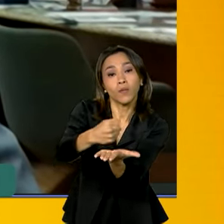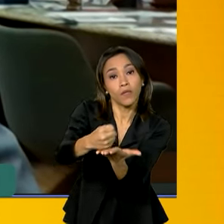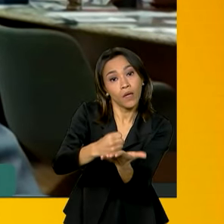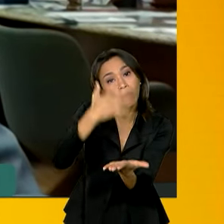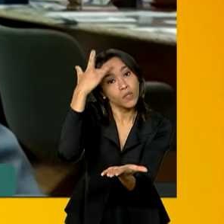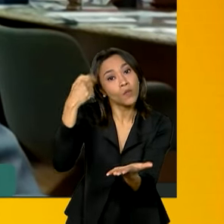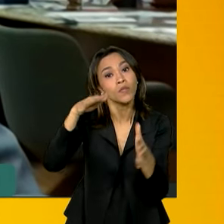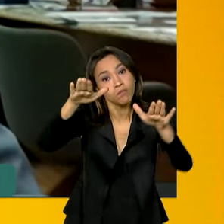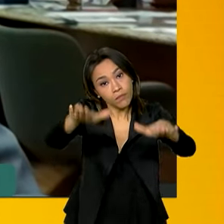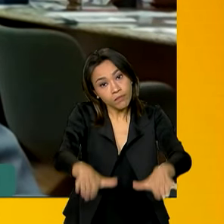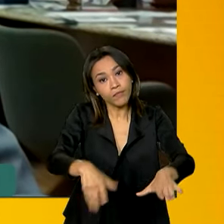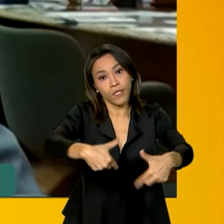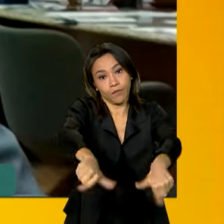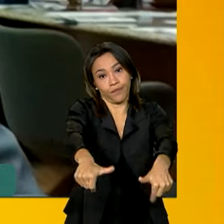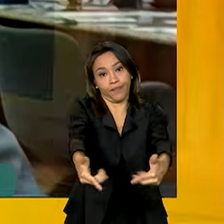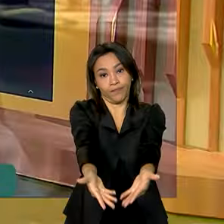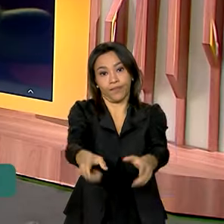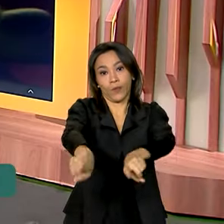no campo.